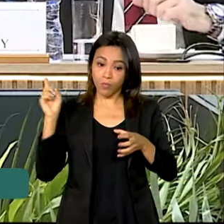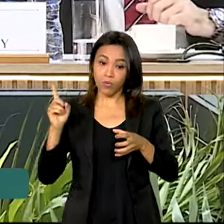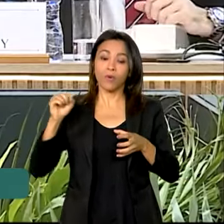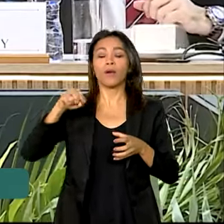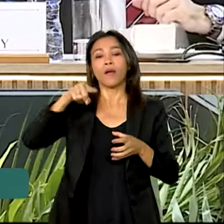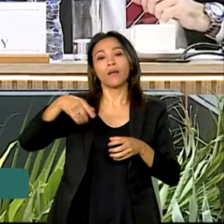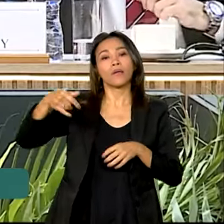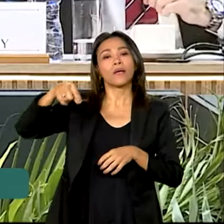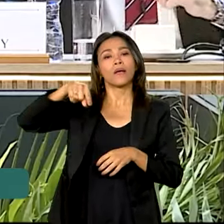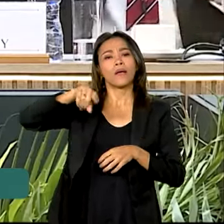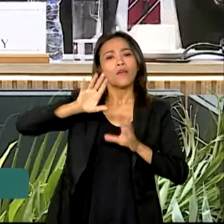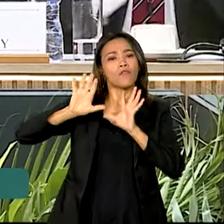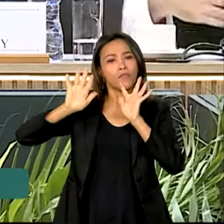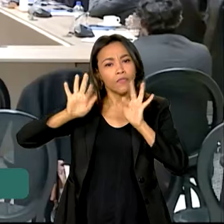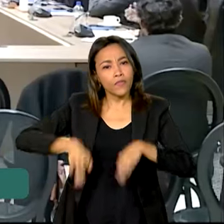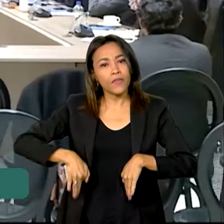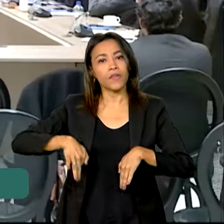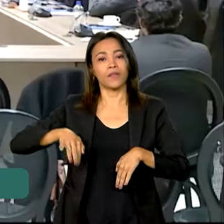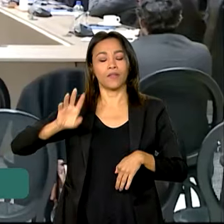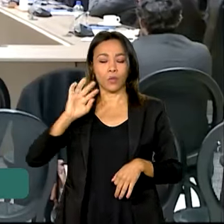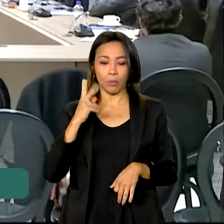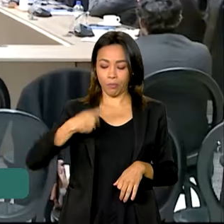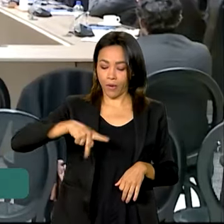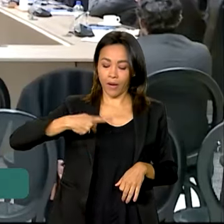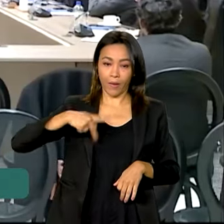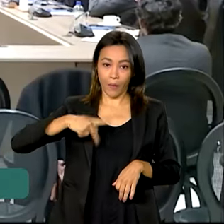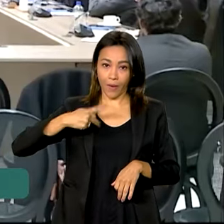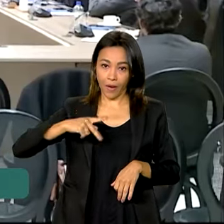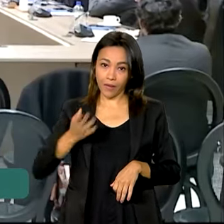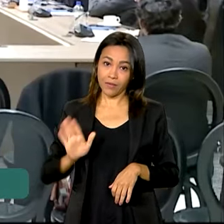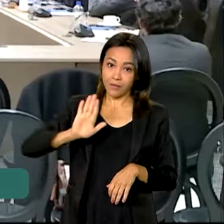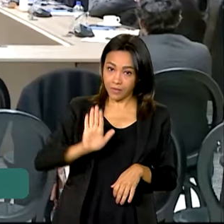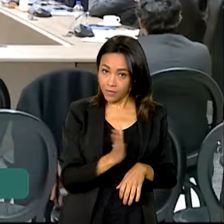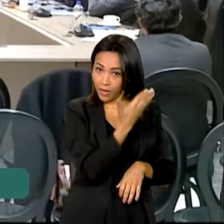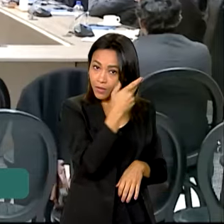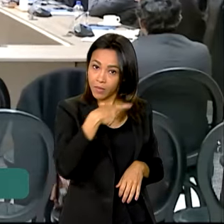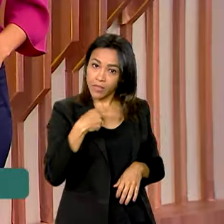encerramento da presidência do Paraguai, que passa a ser assumida pelo Uruguai.